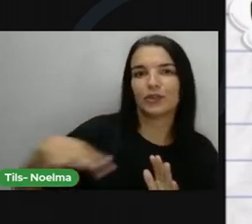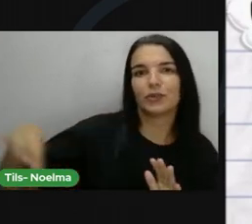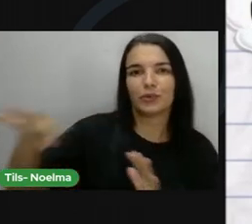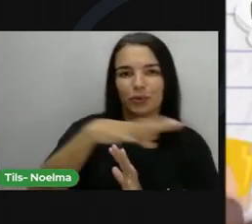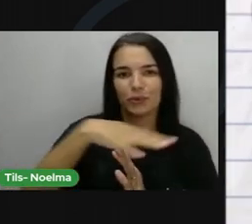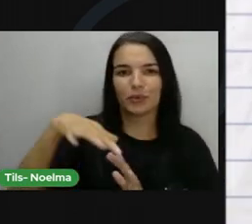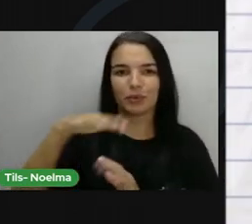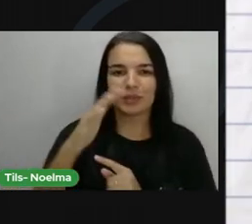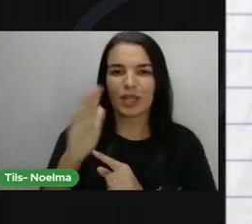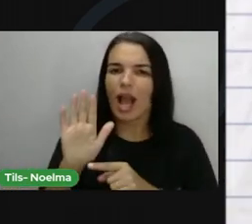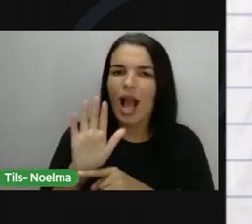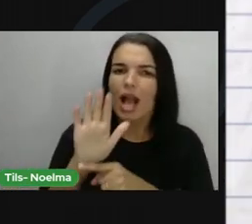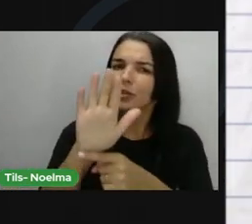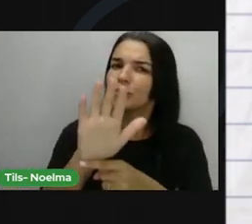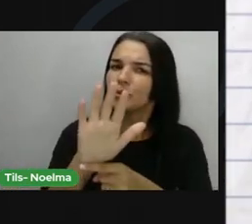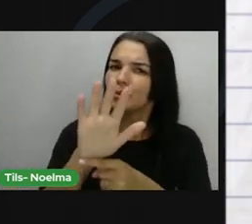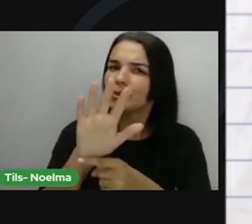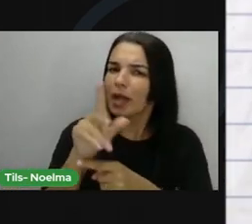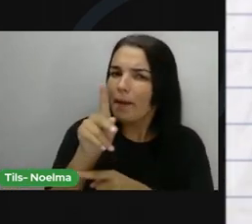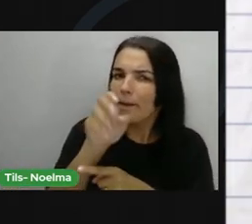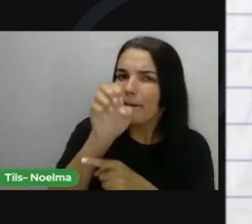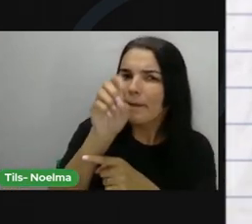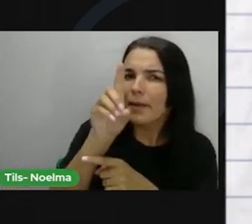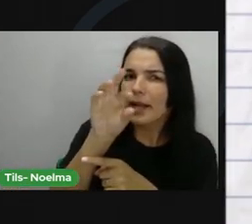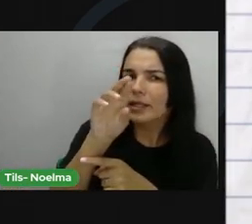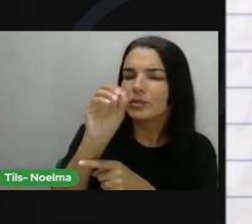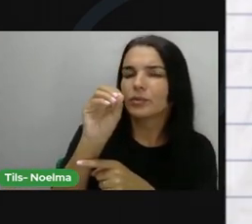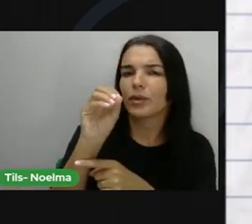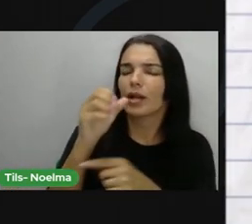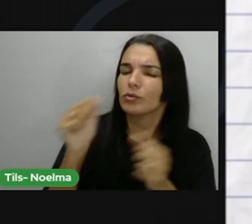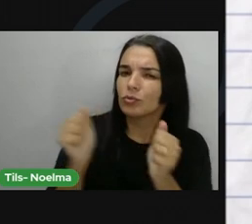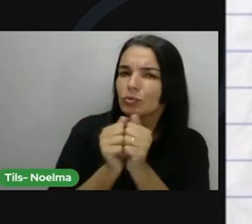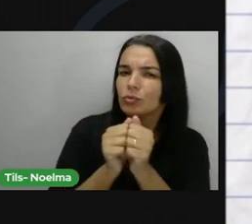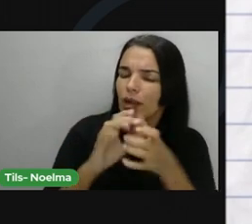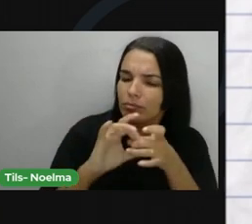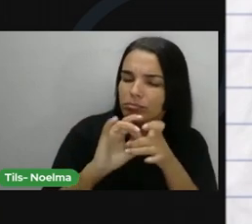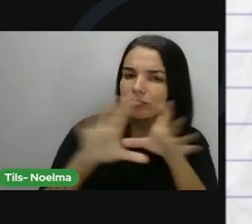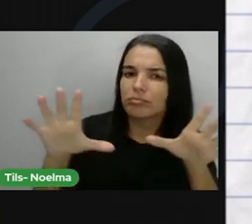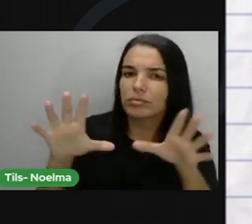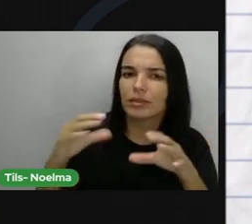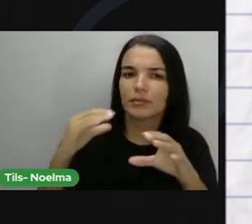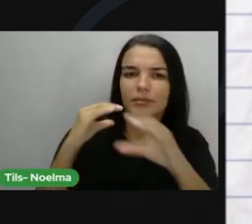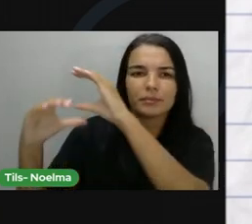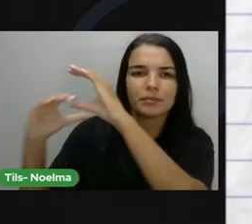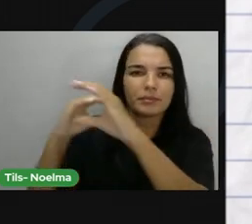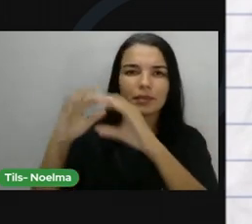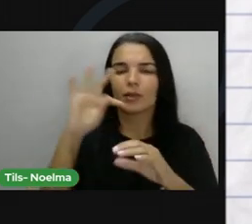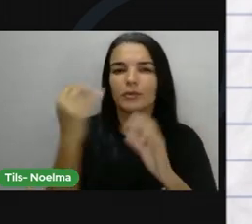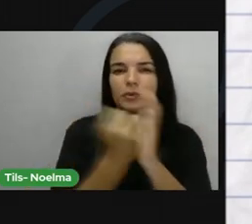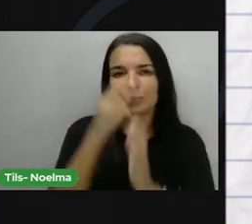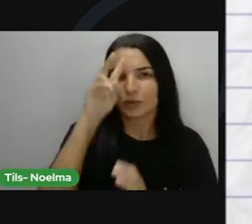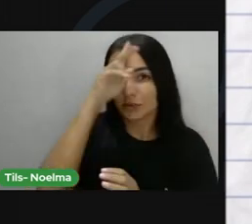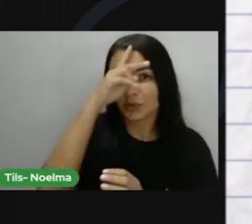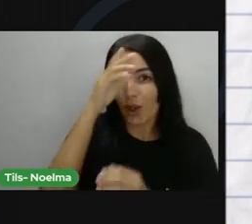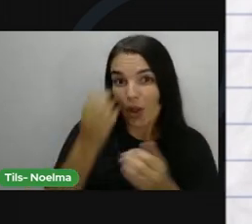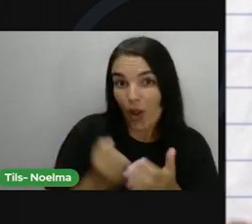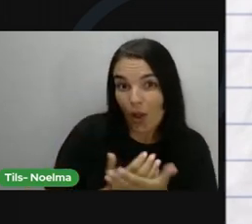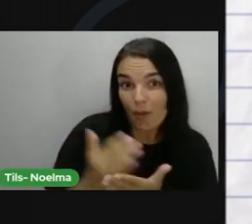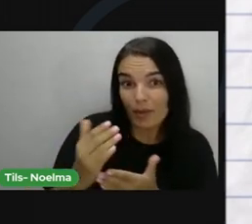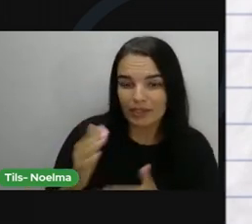Ajude Pedro a cuidar do nosso patrimônio e compartilhe esse vídeo com seus amigos. Porque toda história começa na infância.